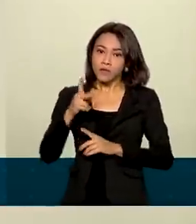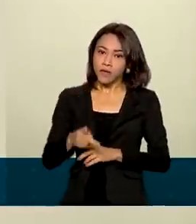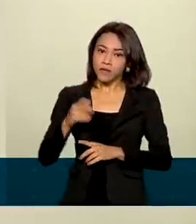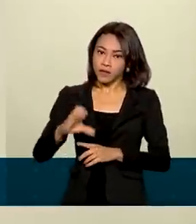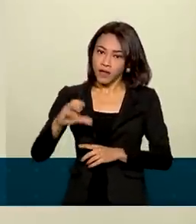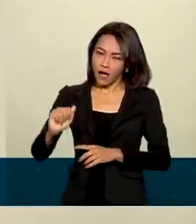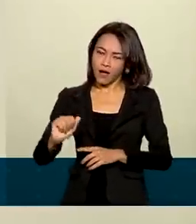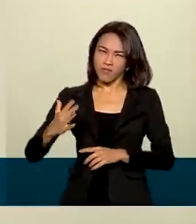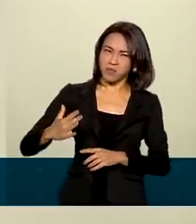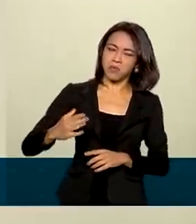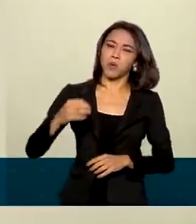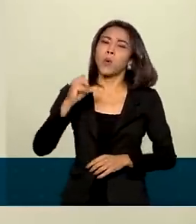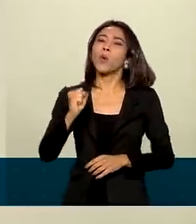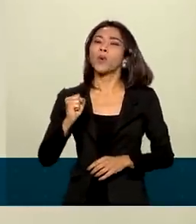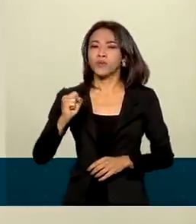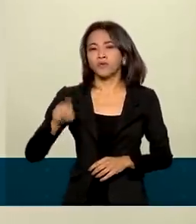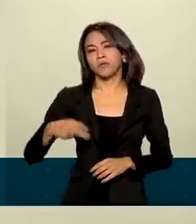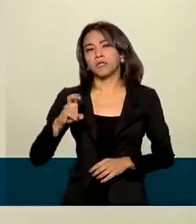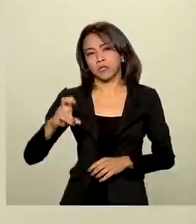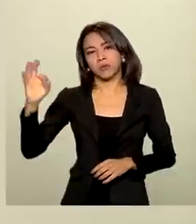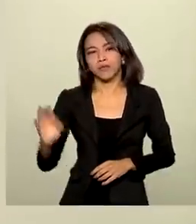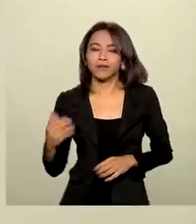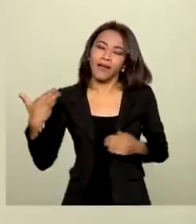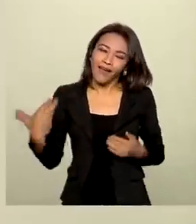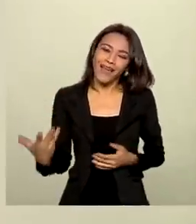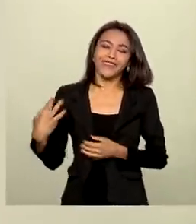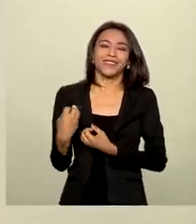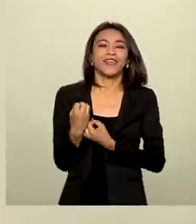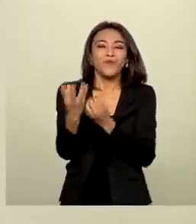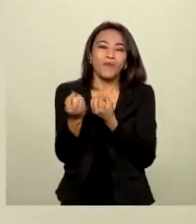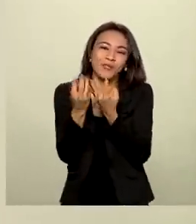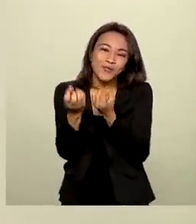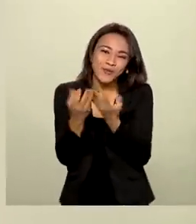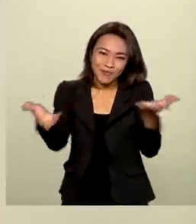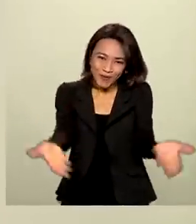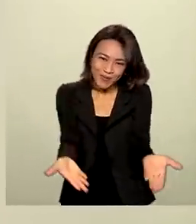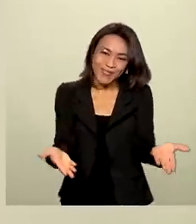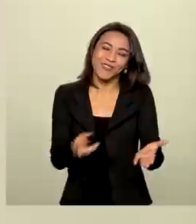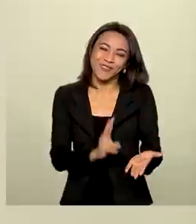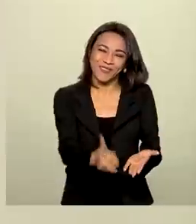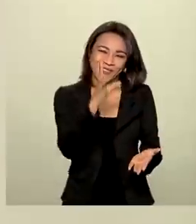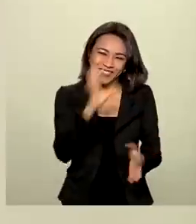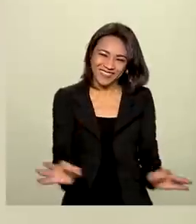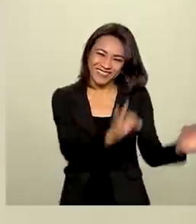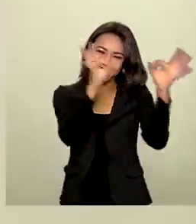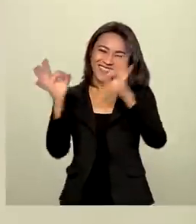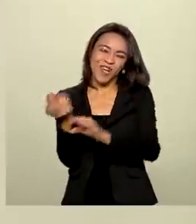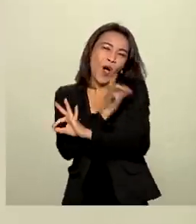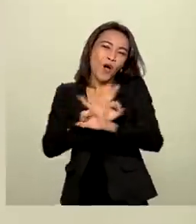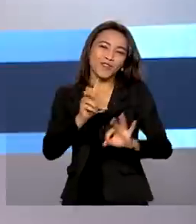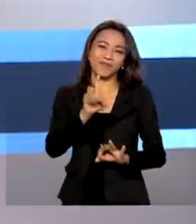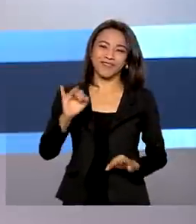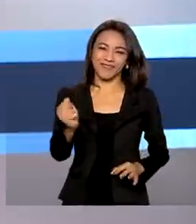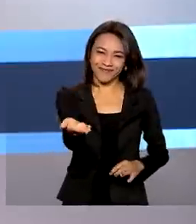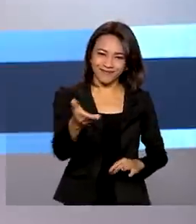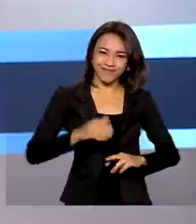a alguma coisa em torno de 8,5%. Essas são as informações que nós tínhamos para hoje. Continue conosco e tenha um ótimo dia.